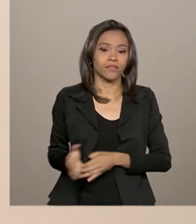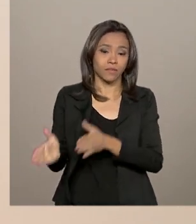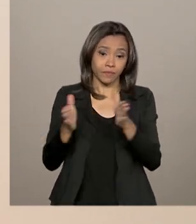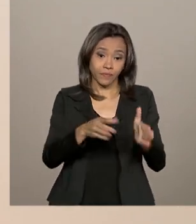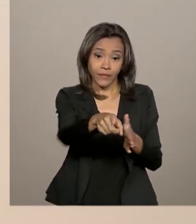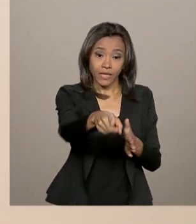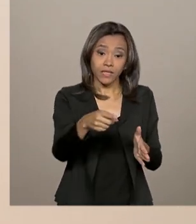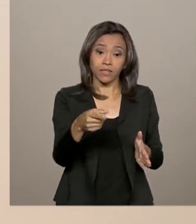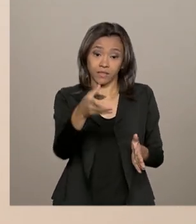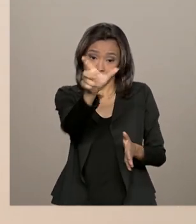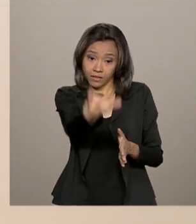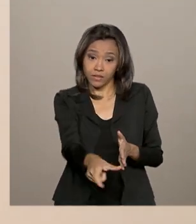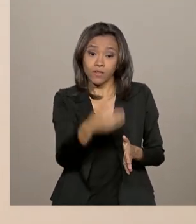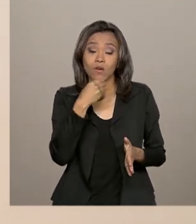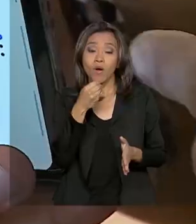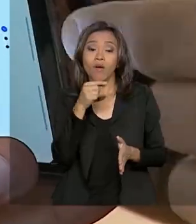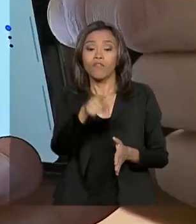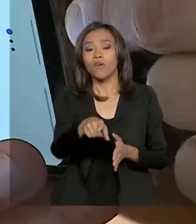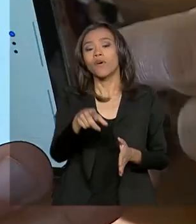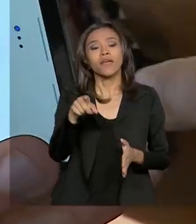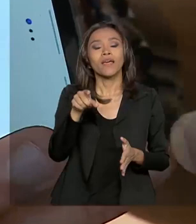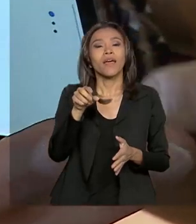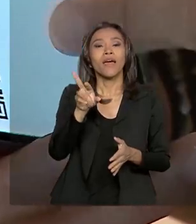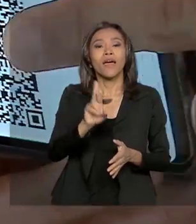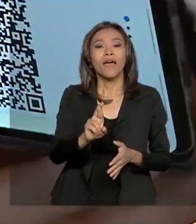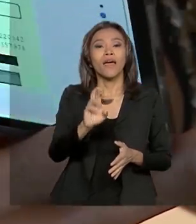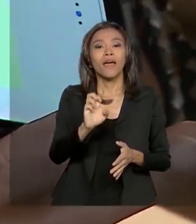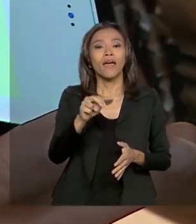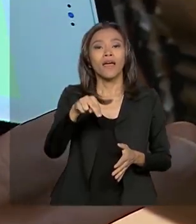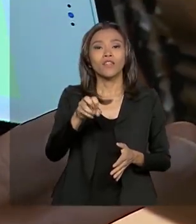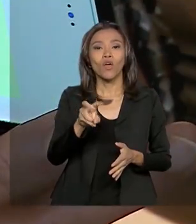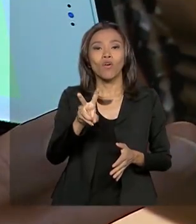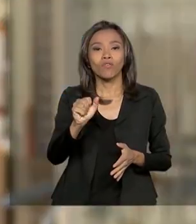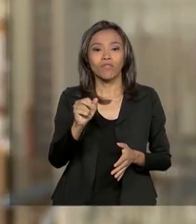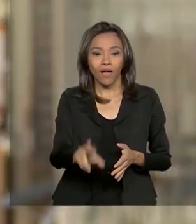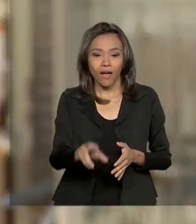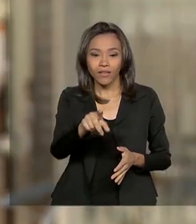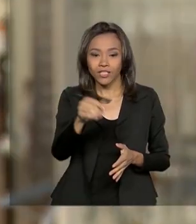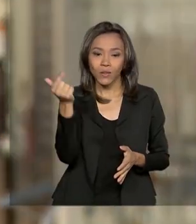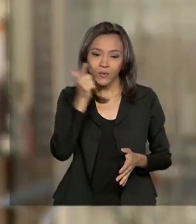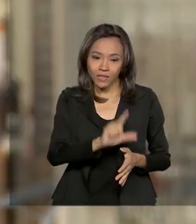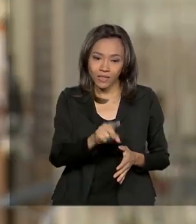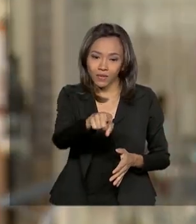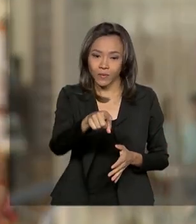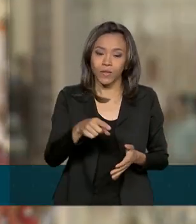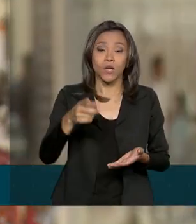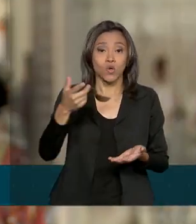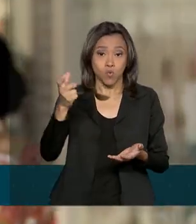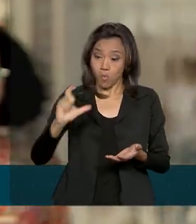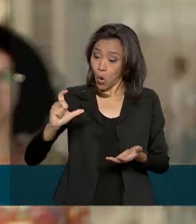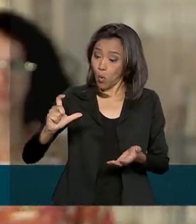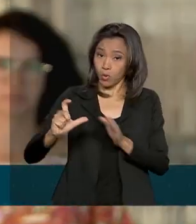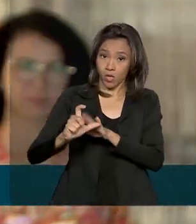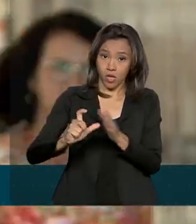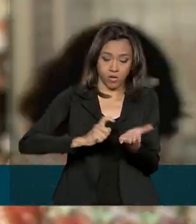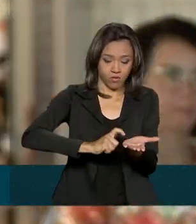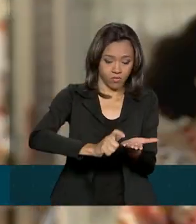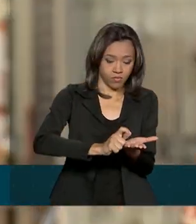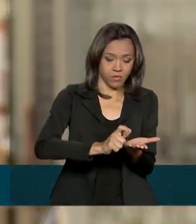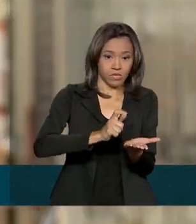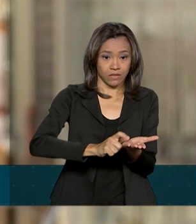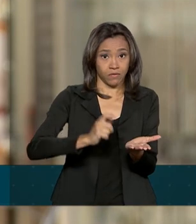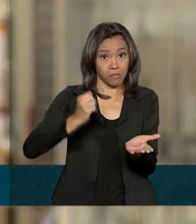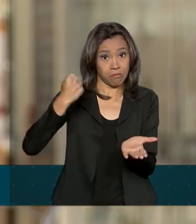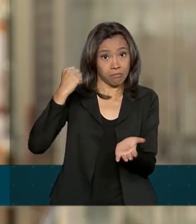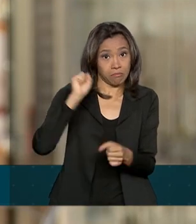foi renovar a carteira de habilitação e já digitalizou o documento. Já tem no celular o próprio documento, foi parado uma blitz,